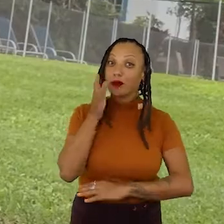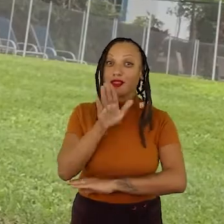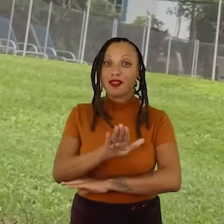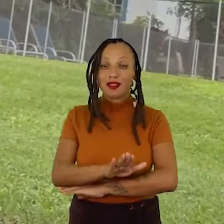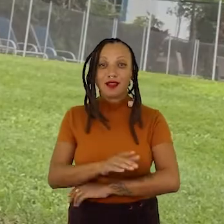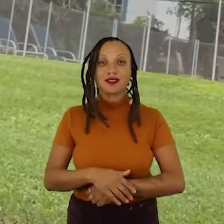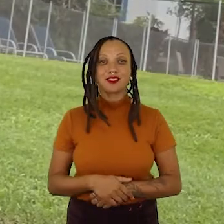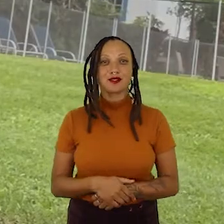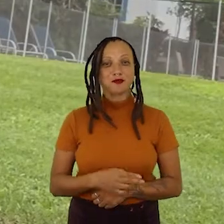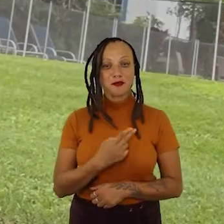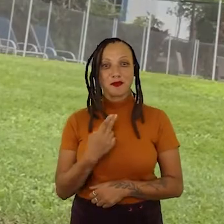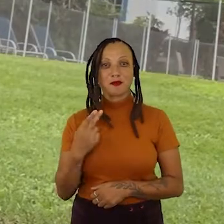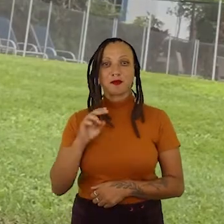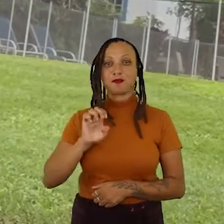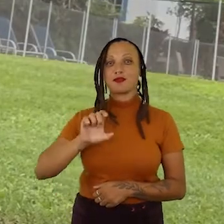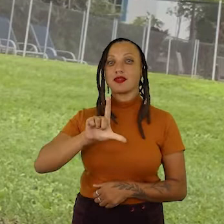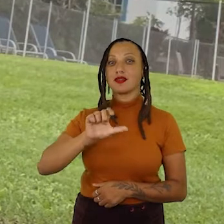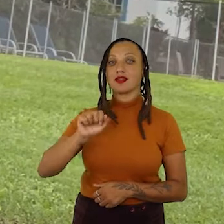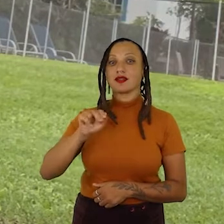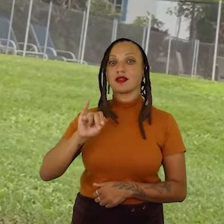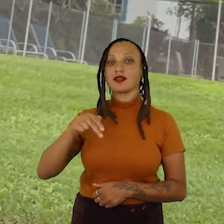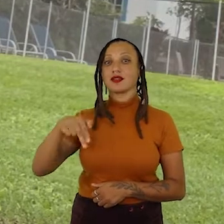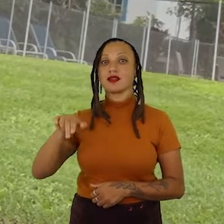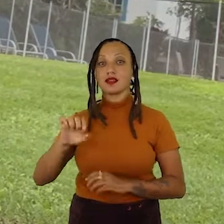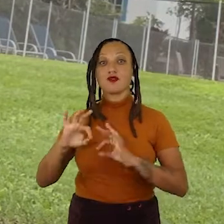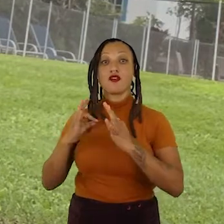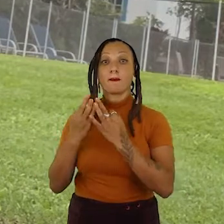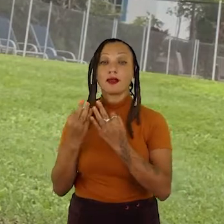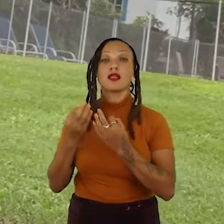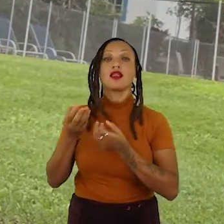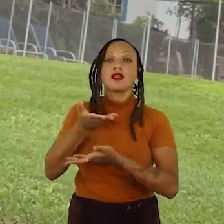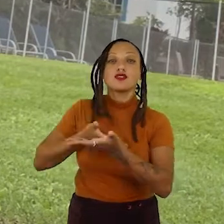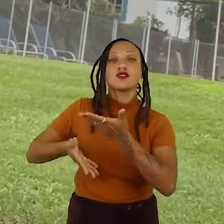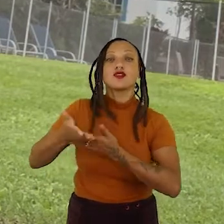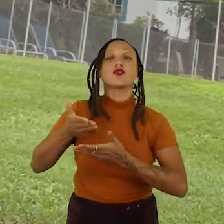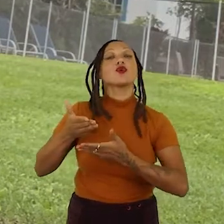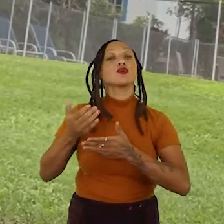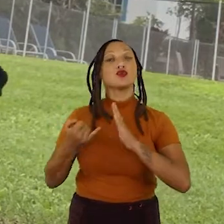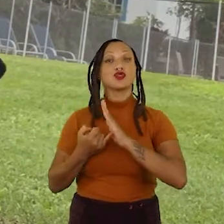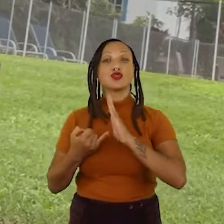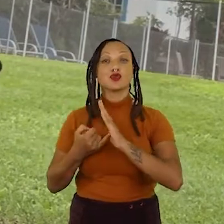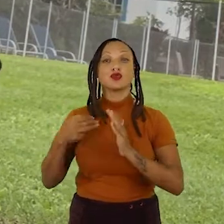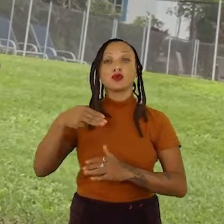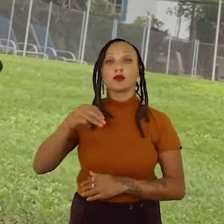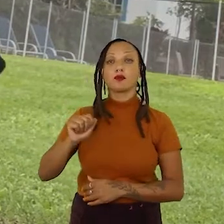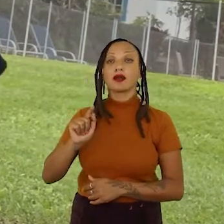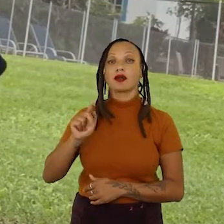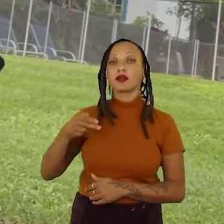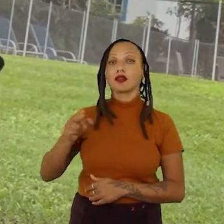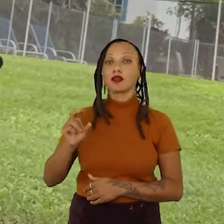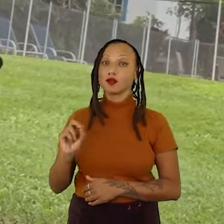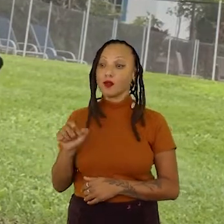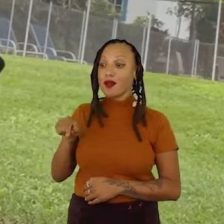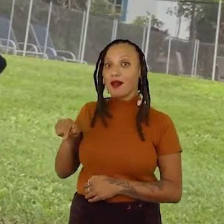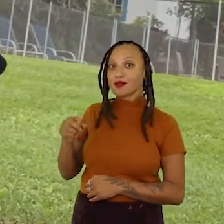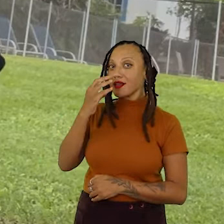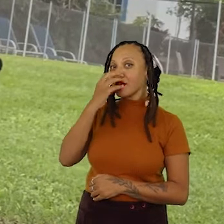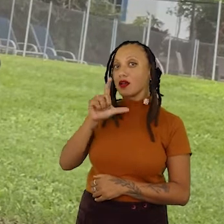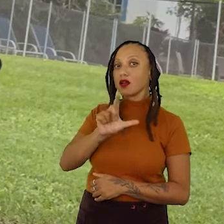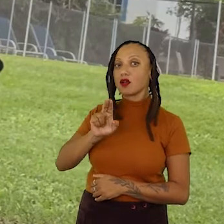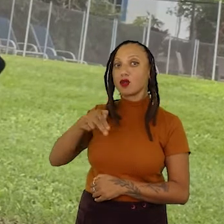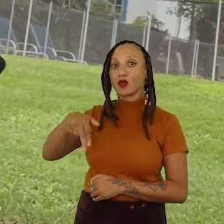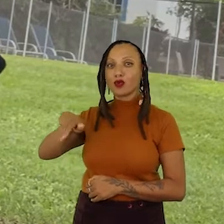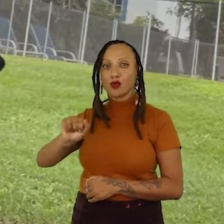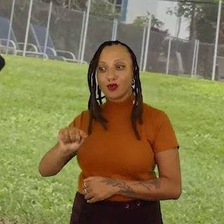Oi, pessoal, boa tarde. Eu sou Elaine, uma das famílias socializadoras do Instituto Magnus. Essa daqui é a UNA, um